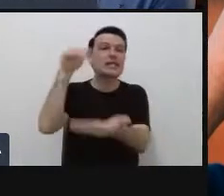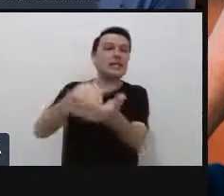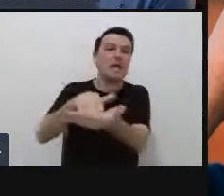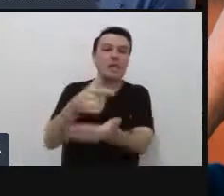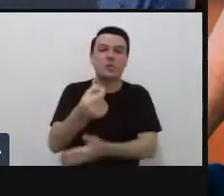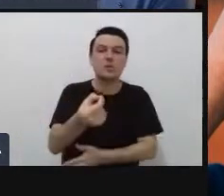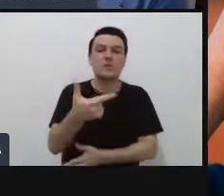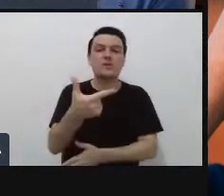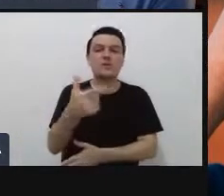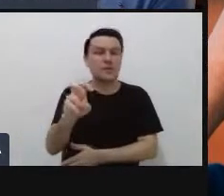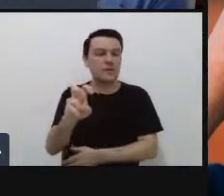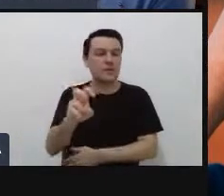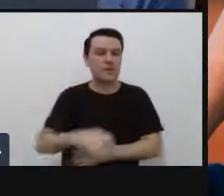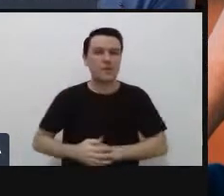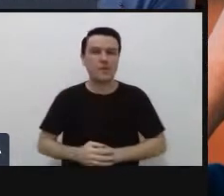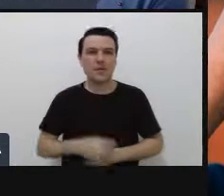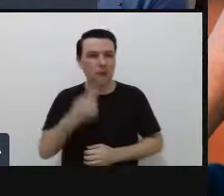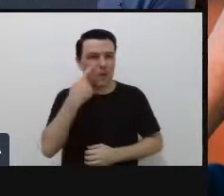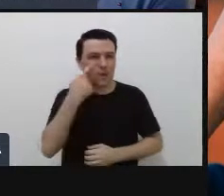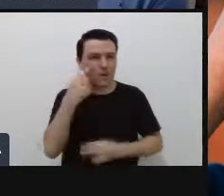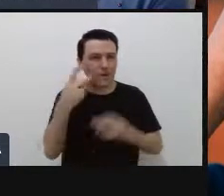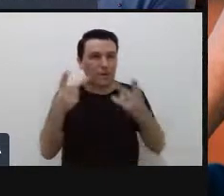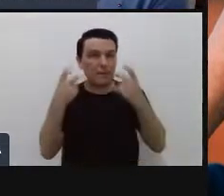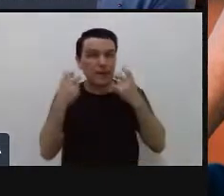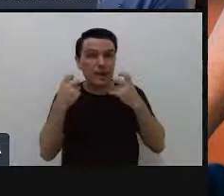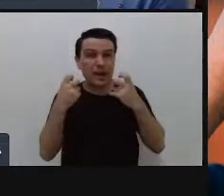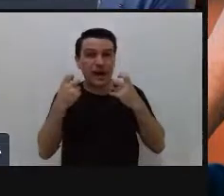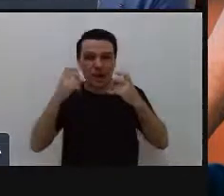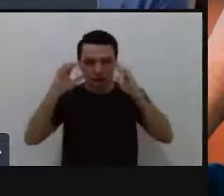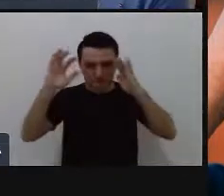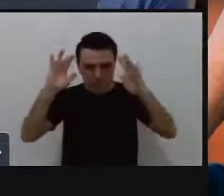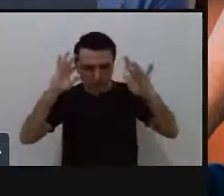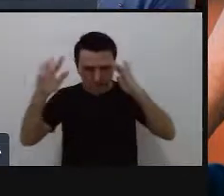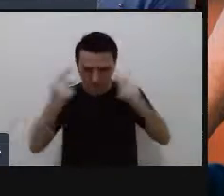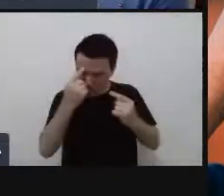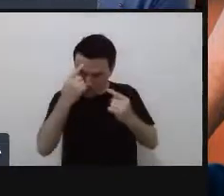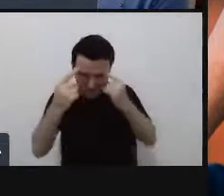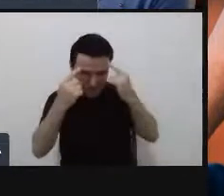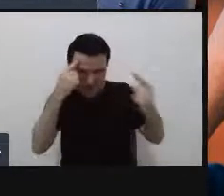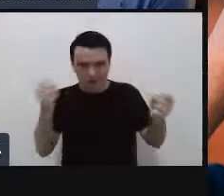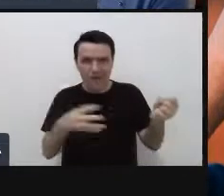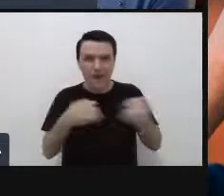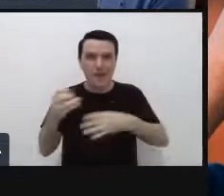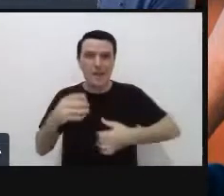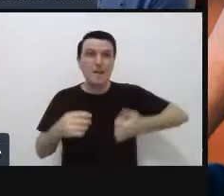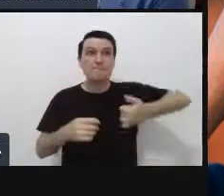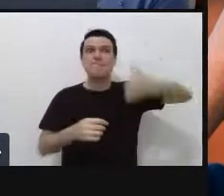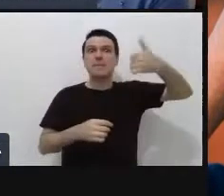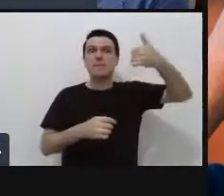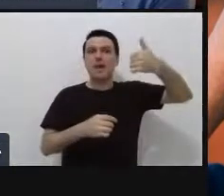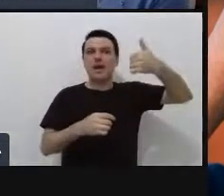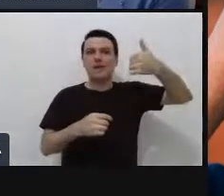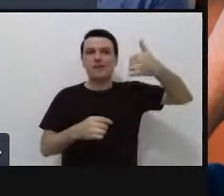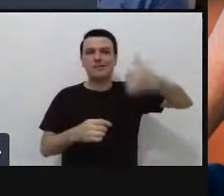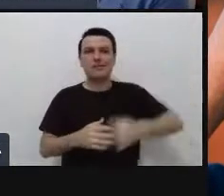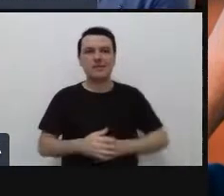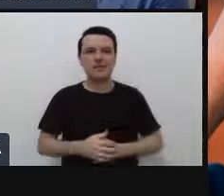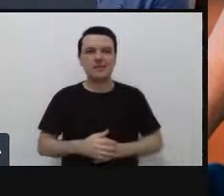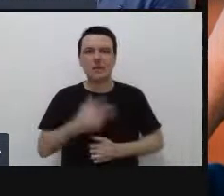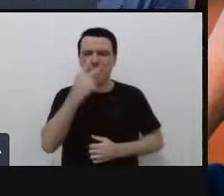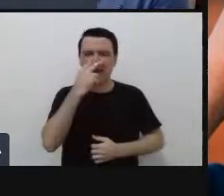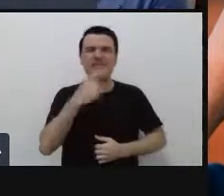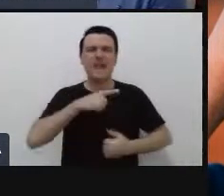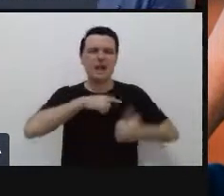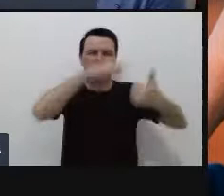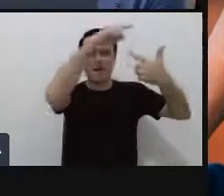notem que o pensamento inovativo é a primeira do ranking, esse ranking se eu não me engano tem 15, aqui eu